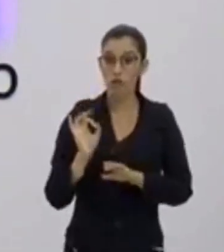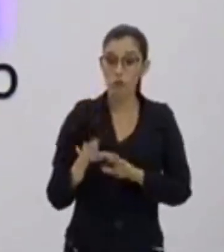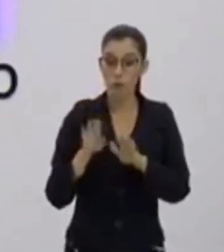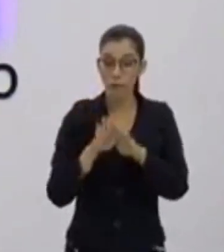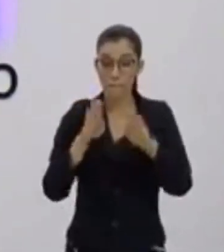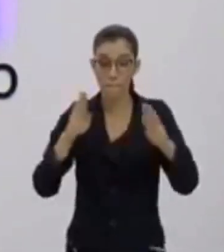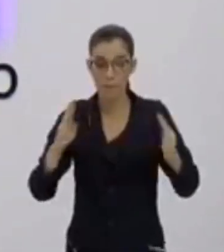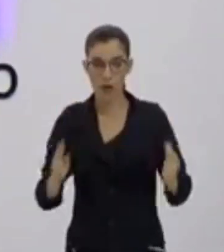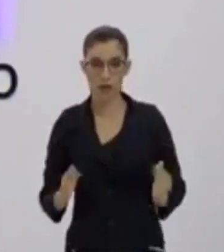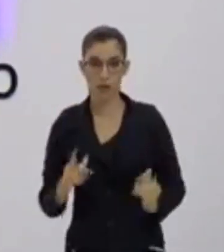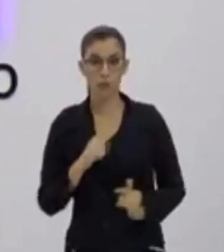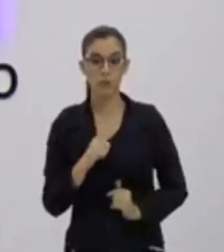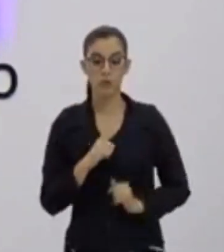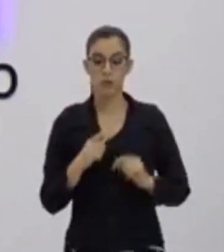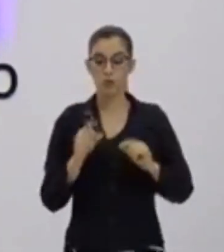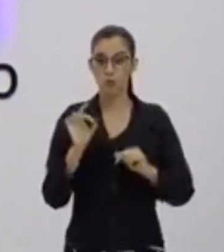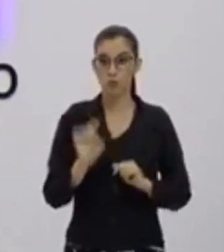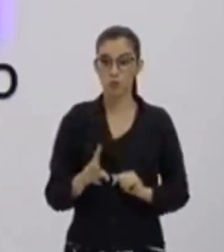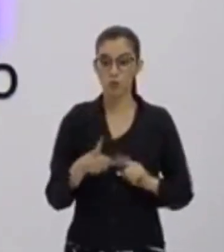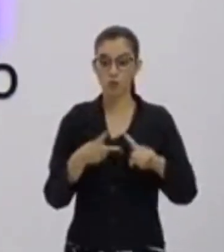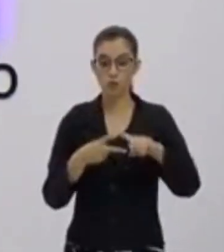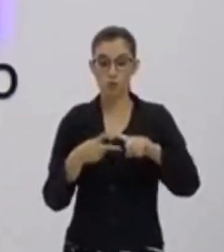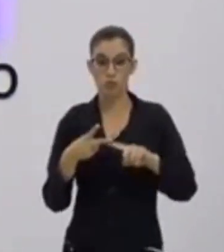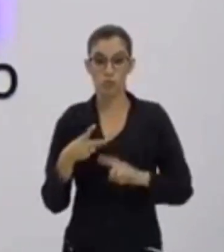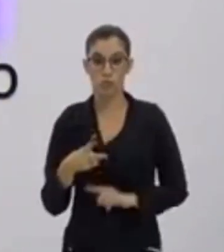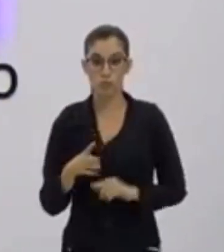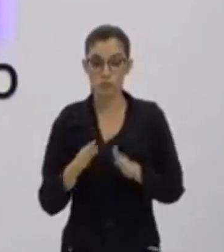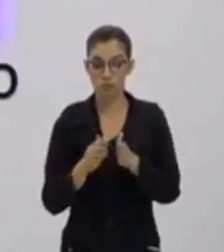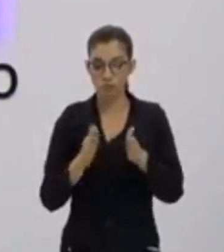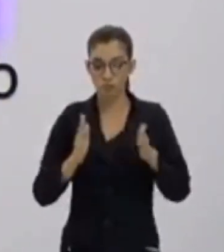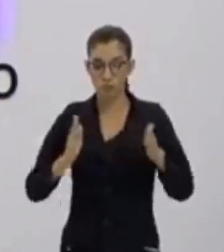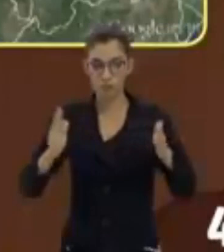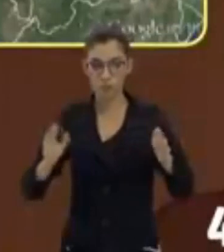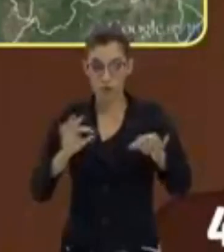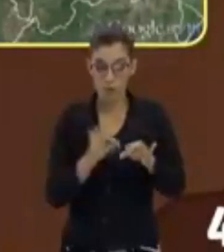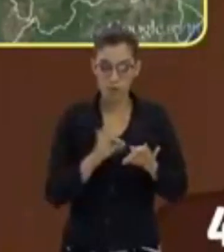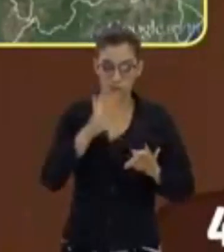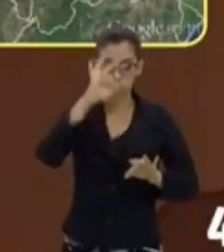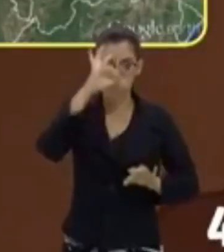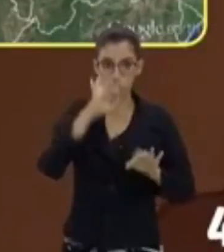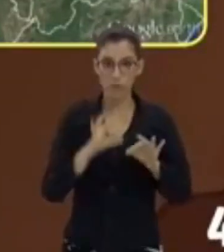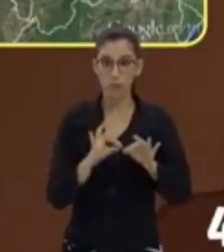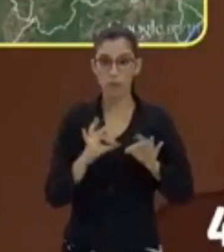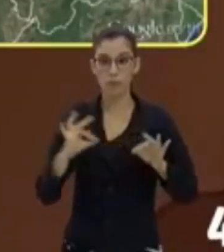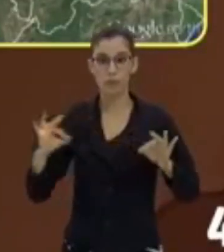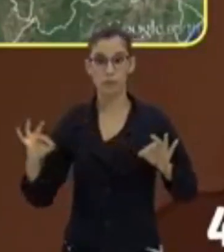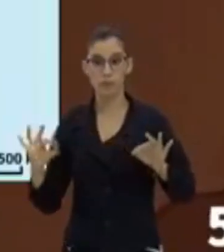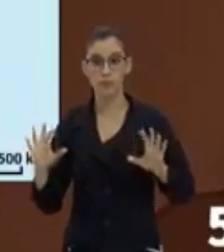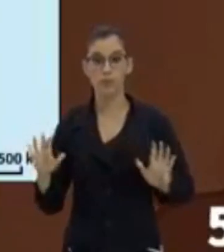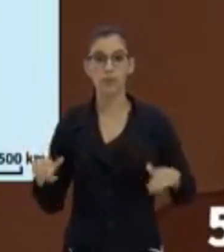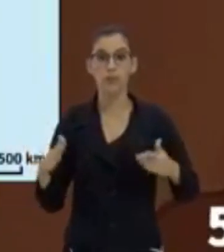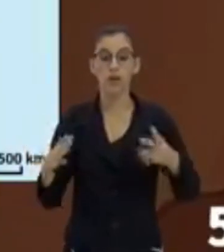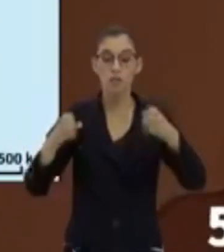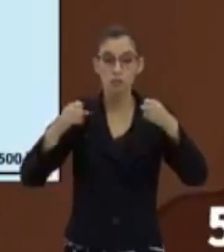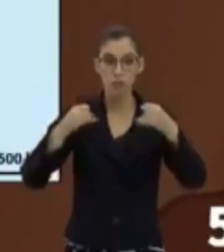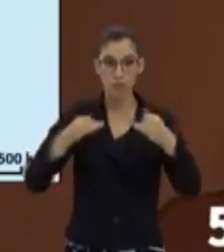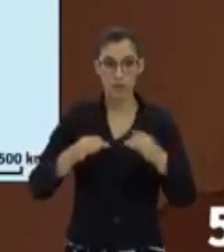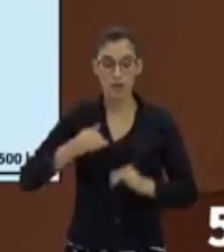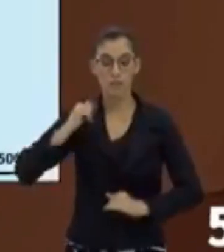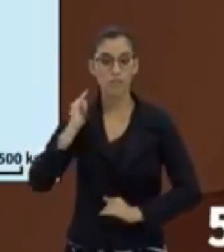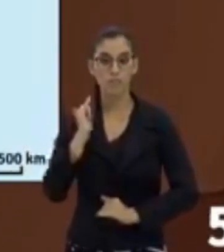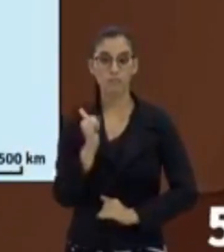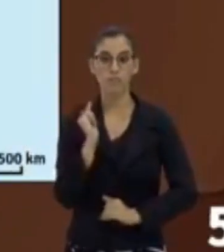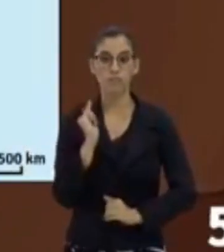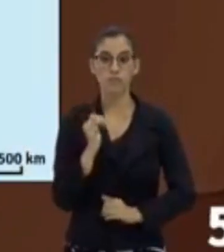duas dimensões, comprimento e largura. Volta comigo aqui novamente. Eu já te disse essas informações.